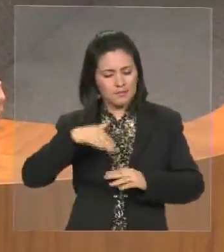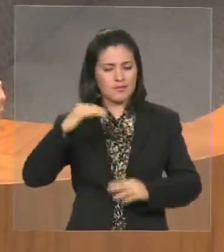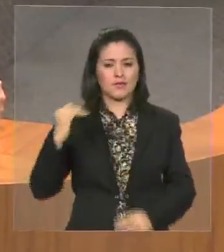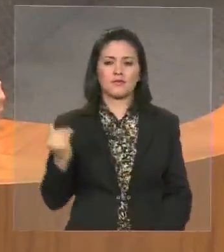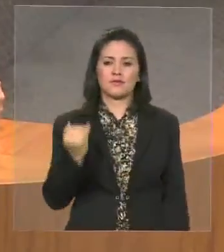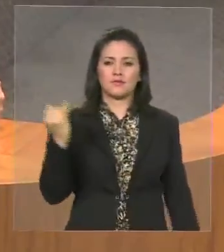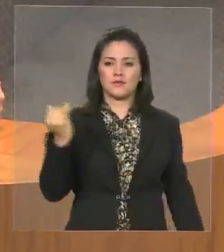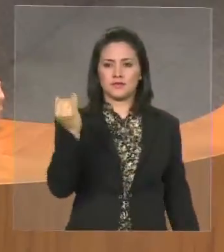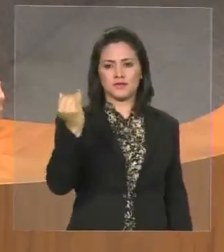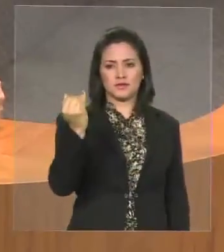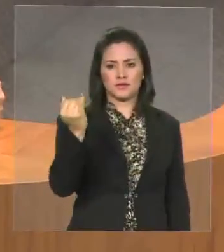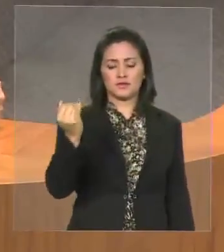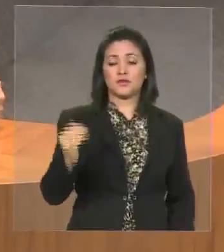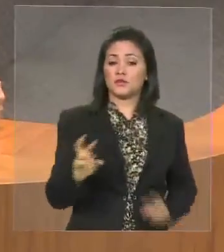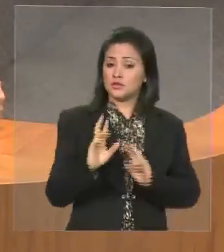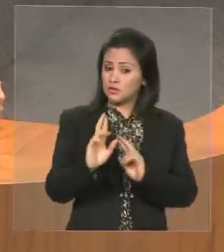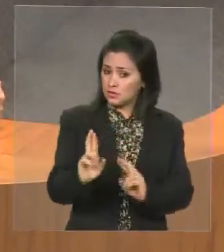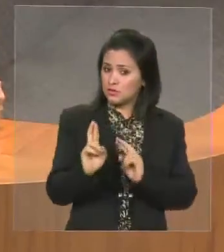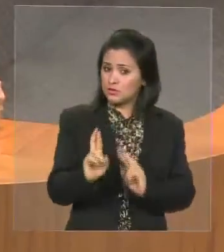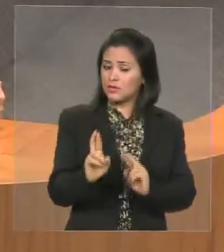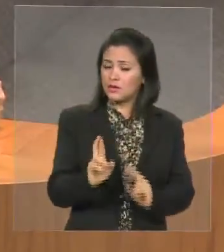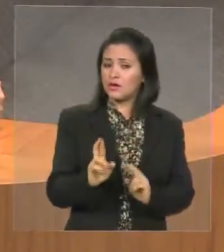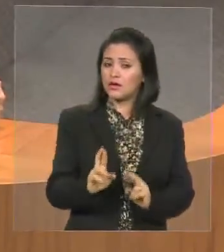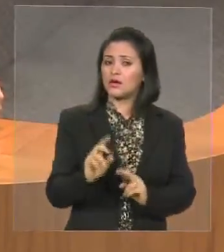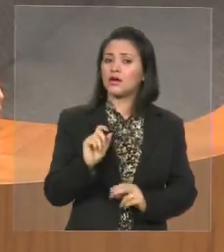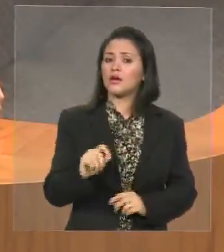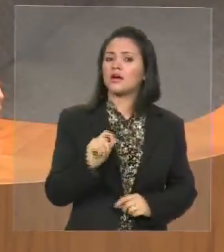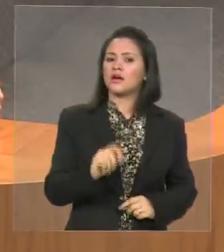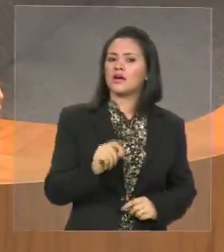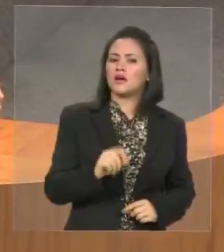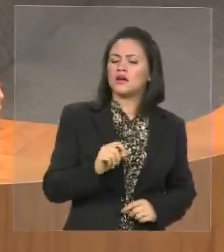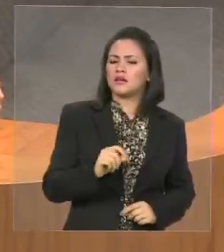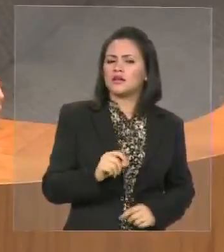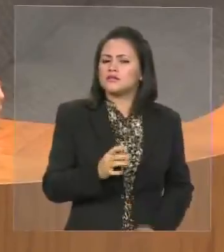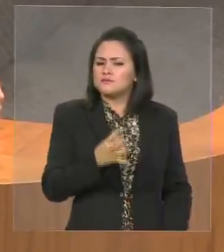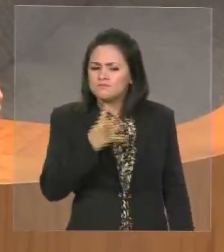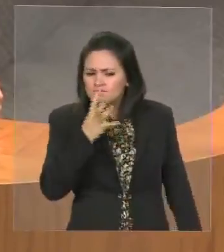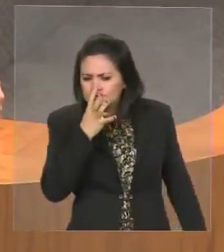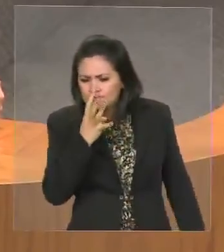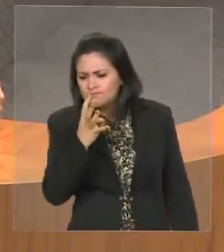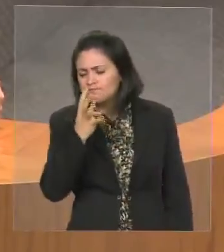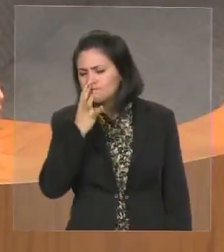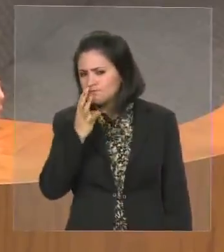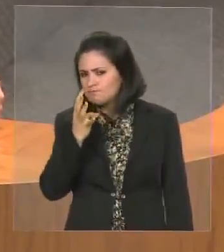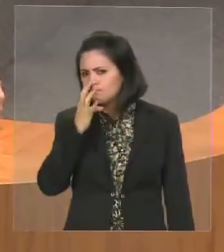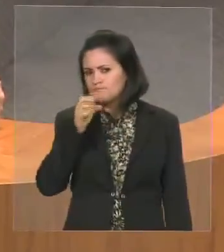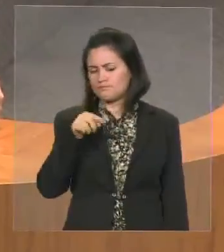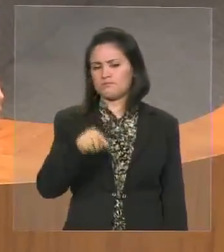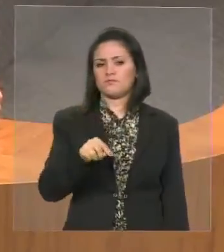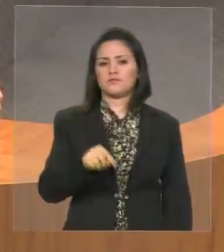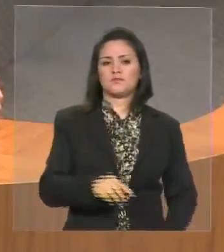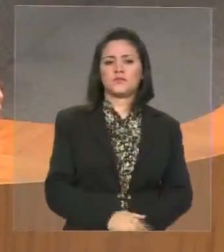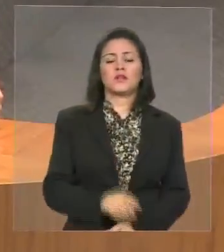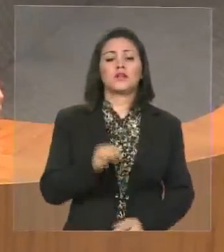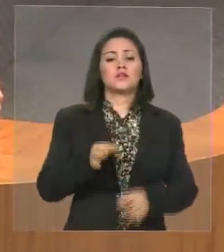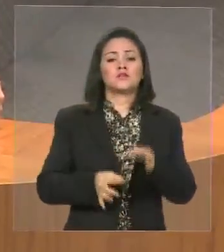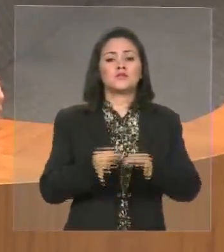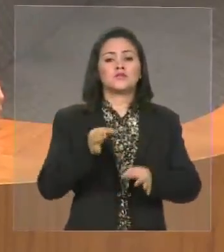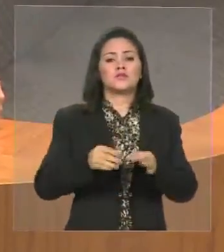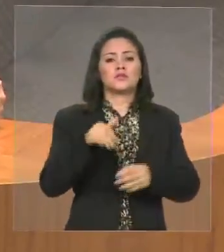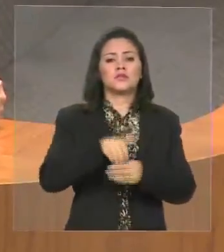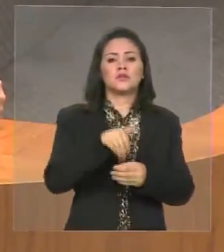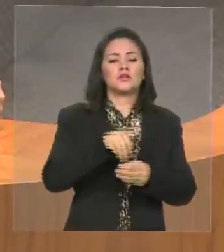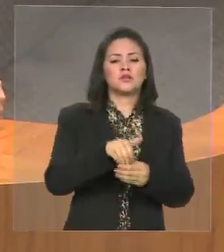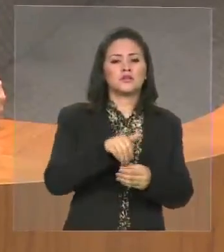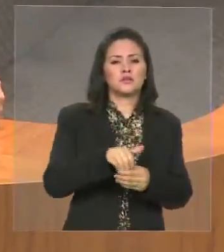justiça eleitoral possa considerar que